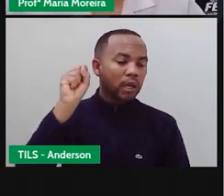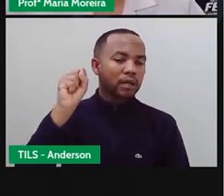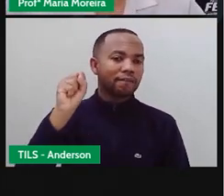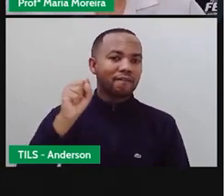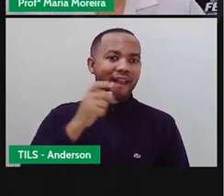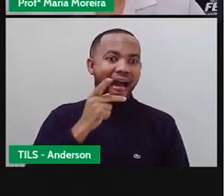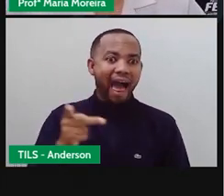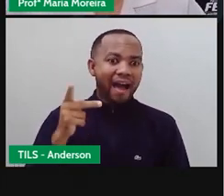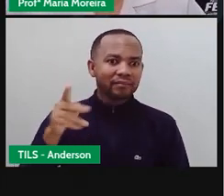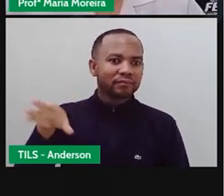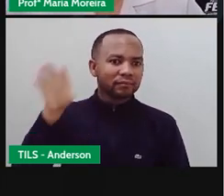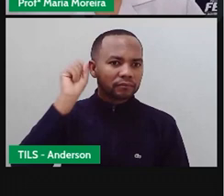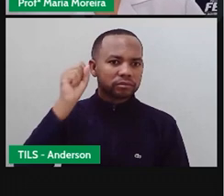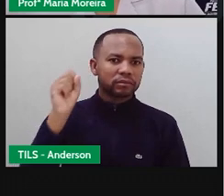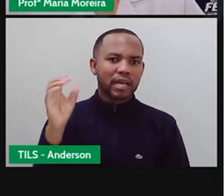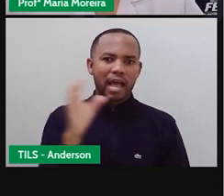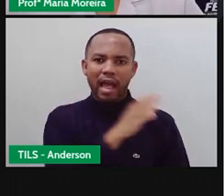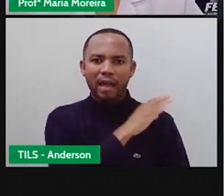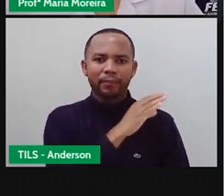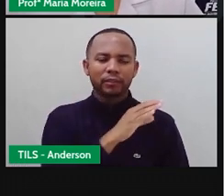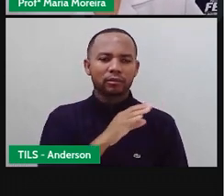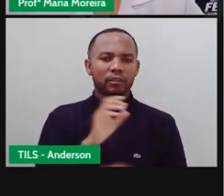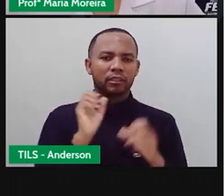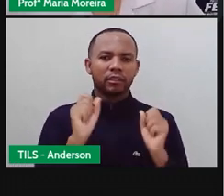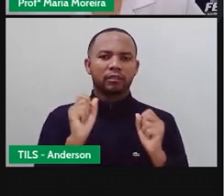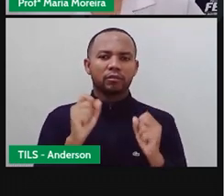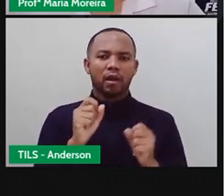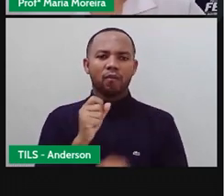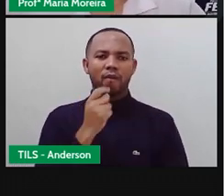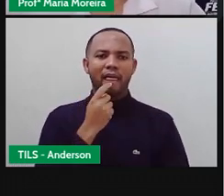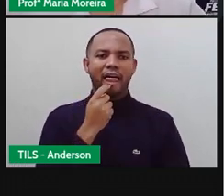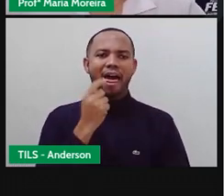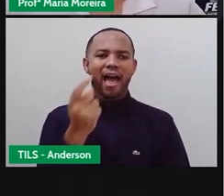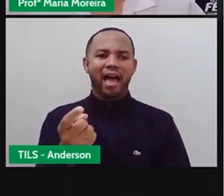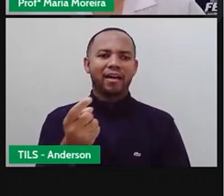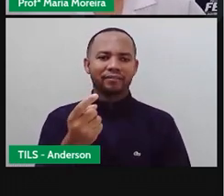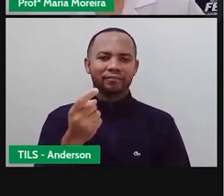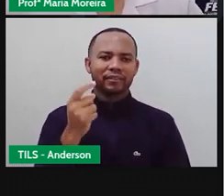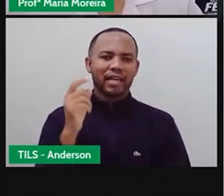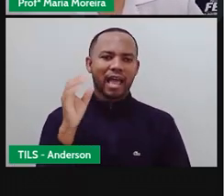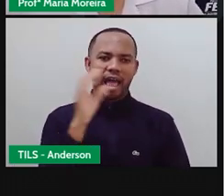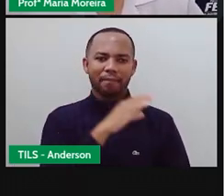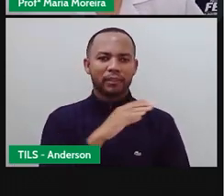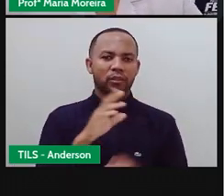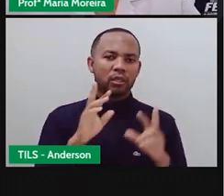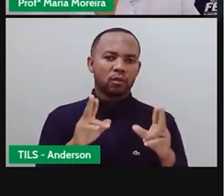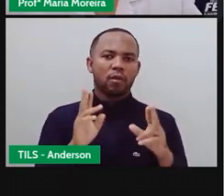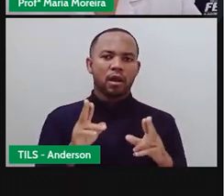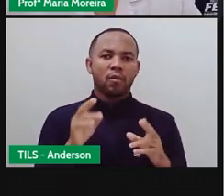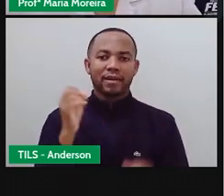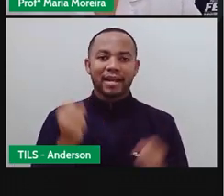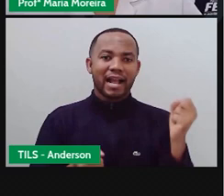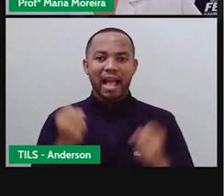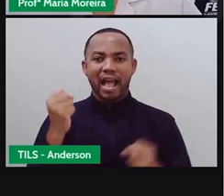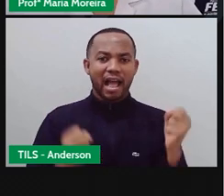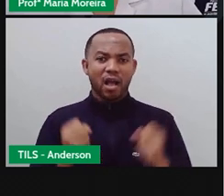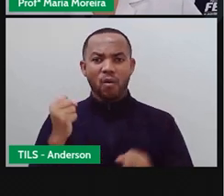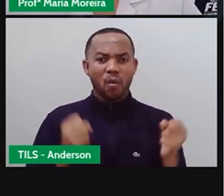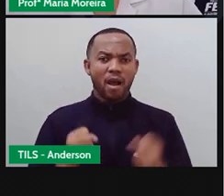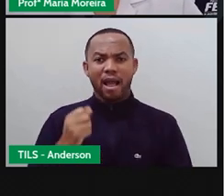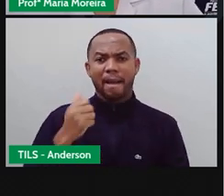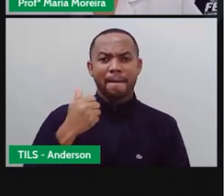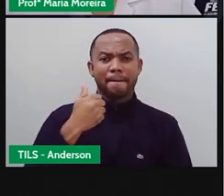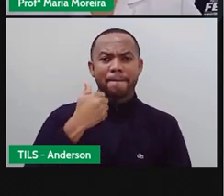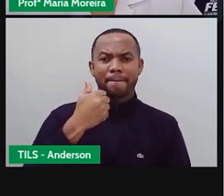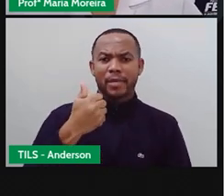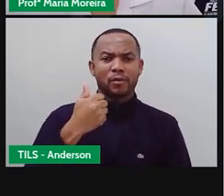1216 quilômetros por hora Imagine aí um carro A 1216 É rápido? Você acha o que é,